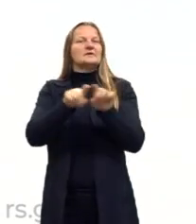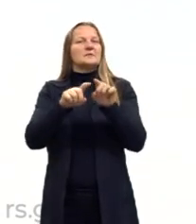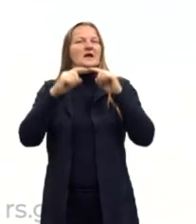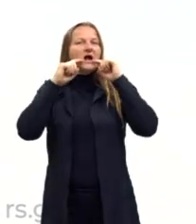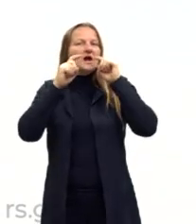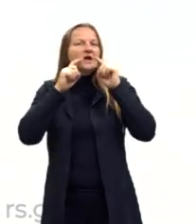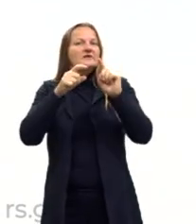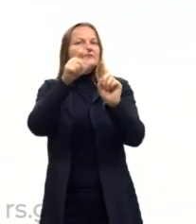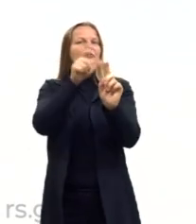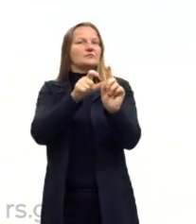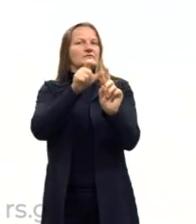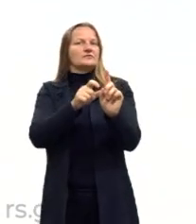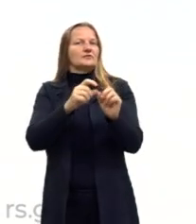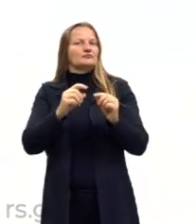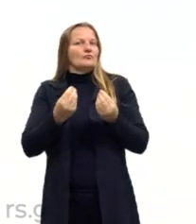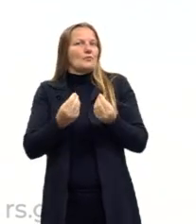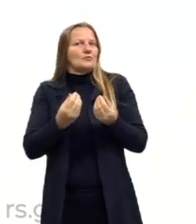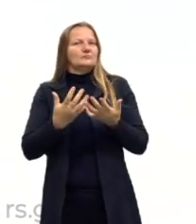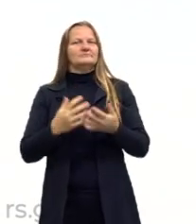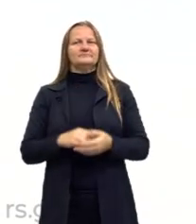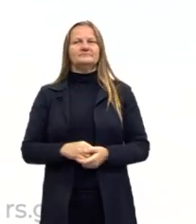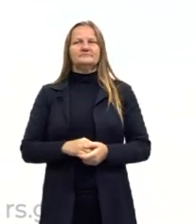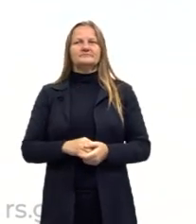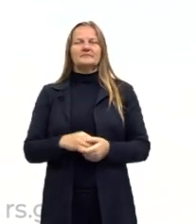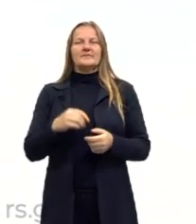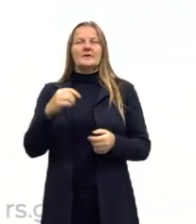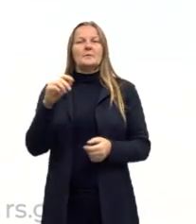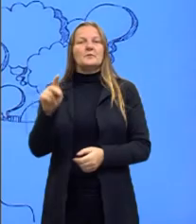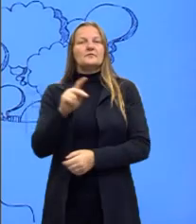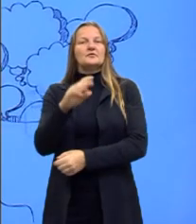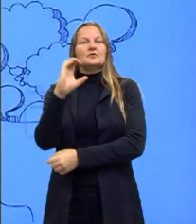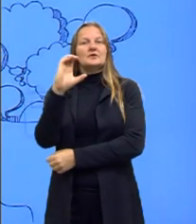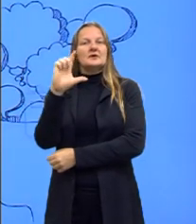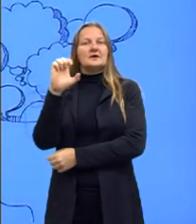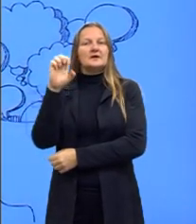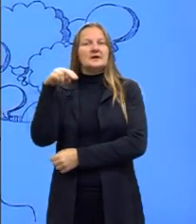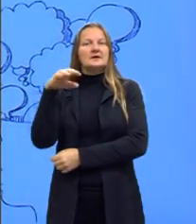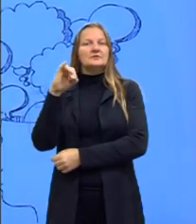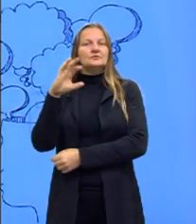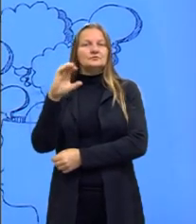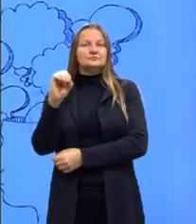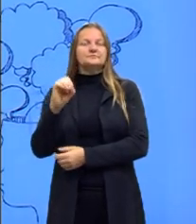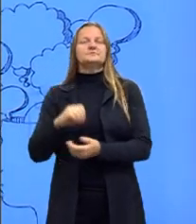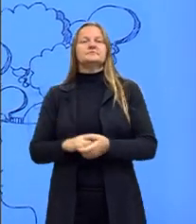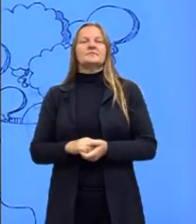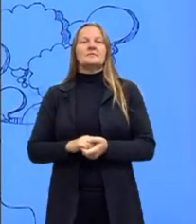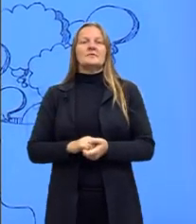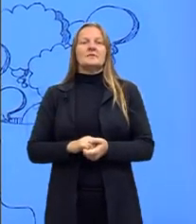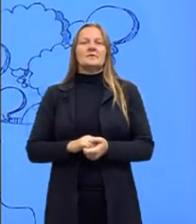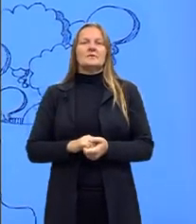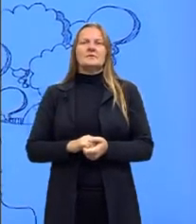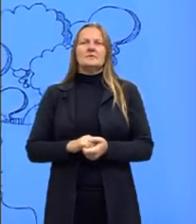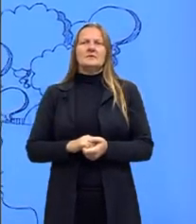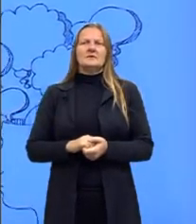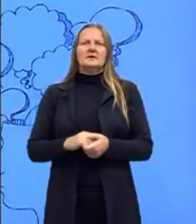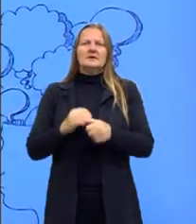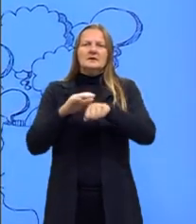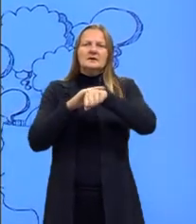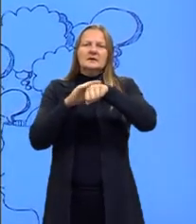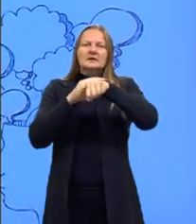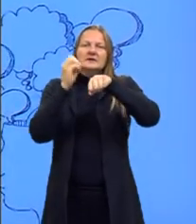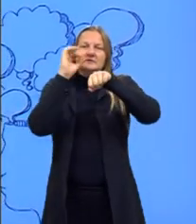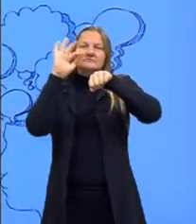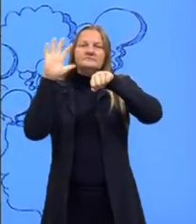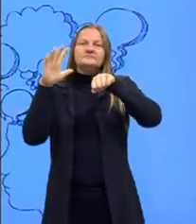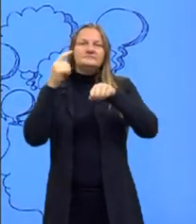crítica à metafísica, certo? Eu sou o professor Clênio Mazoneto, sou uma pessoa de pele clara,